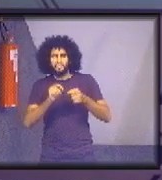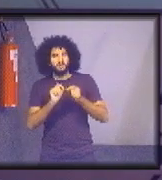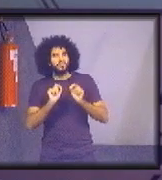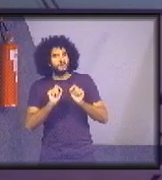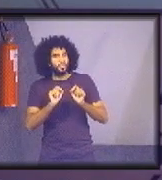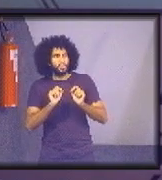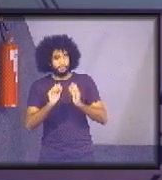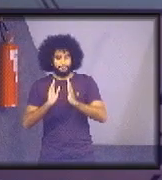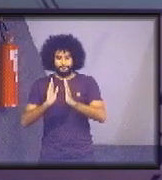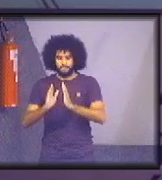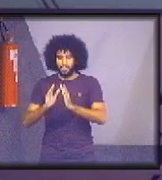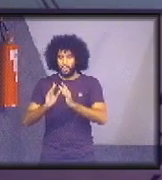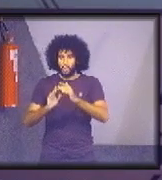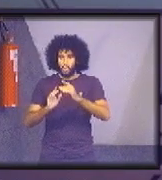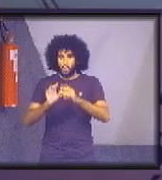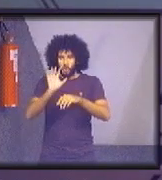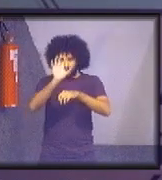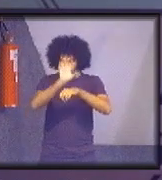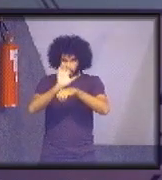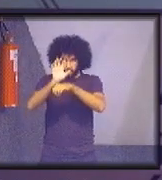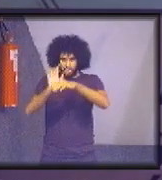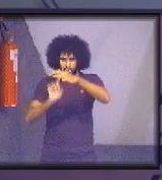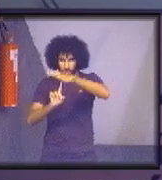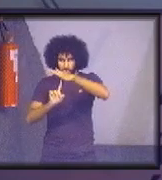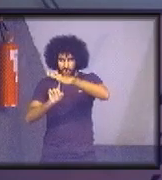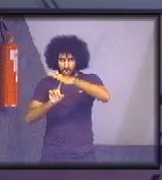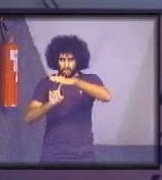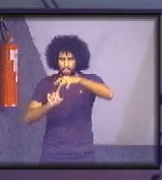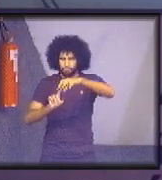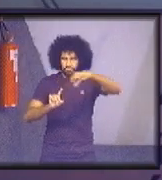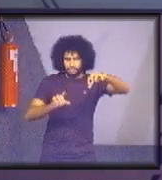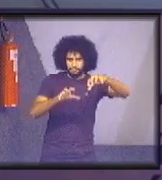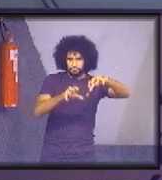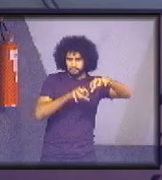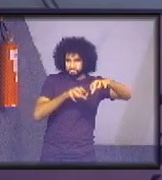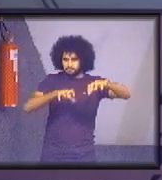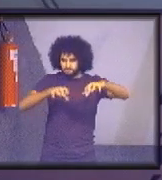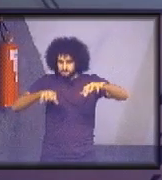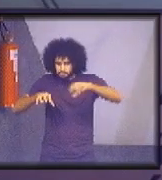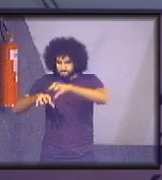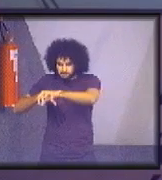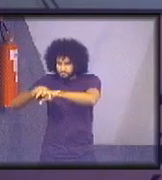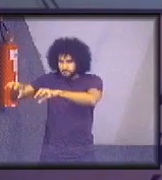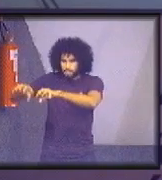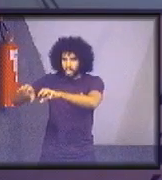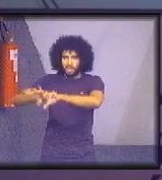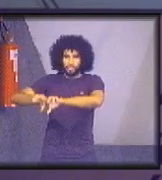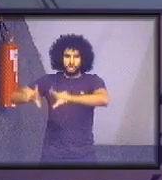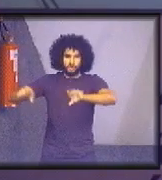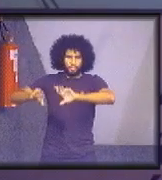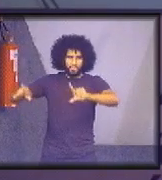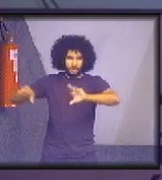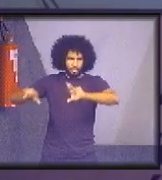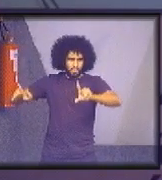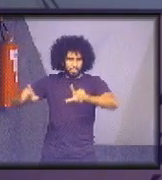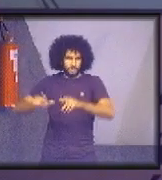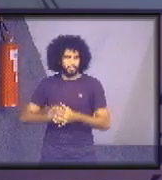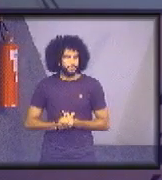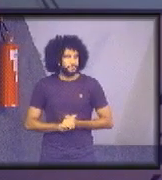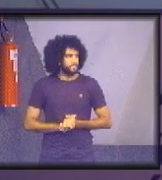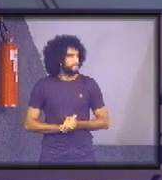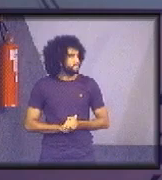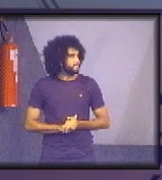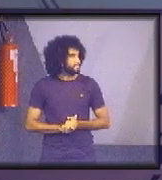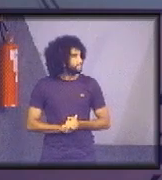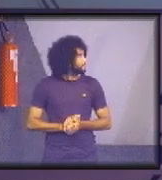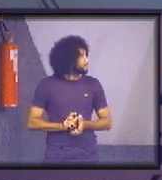dividir o Estado do Paraná em regiões climáticas homogêneas, que aí nós podemos escolher espécies que